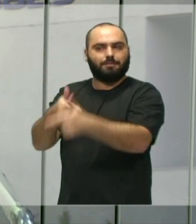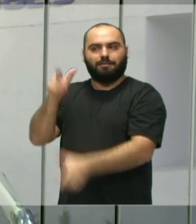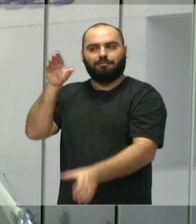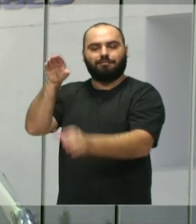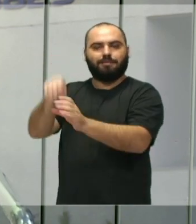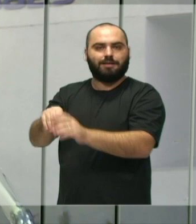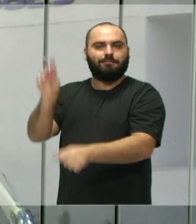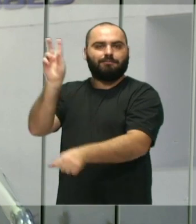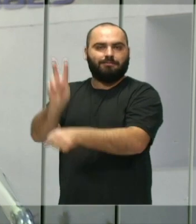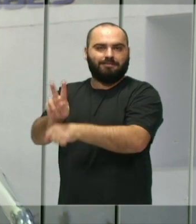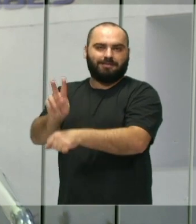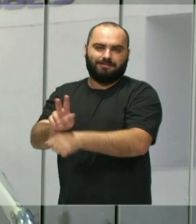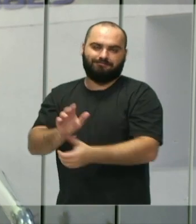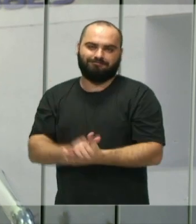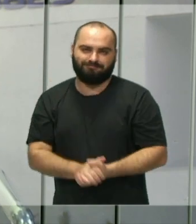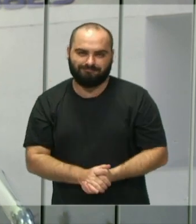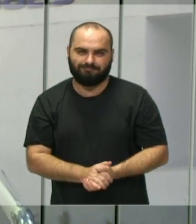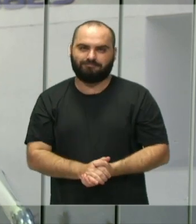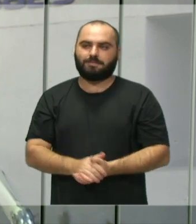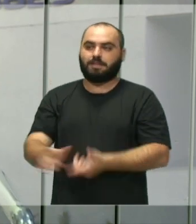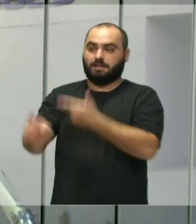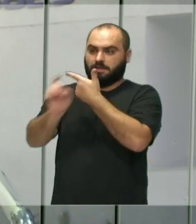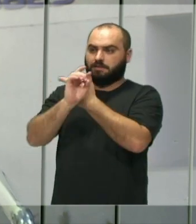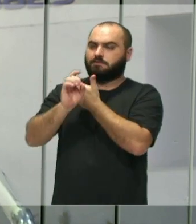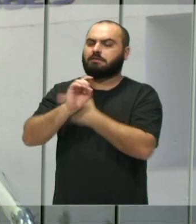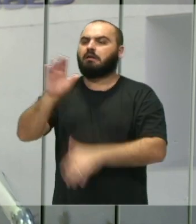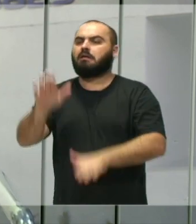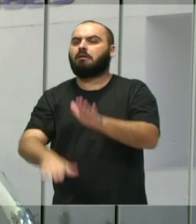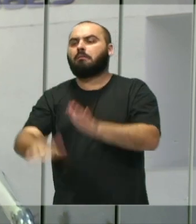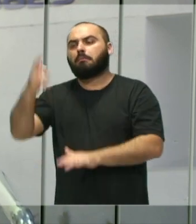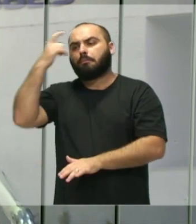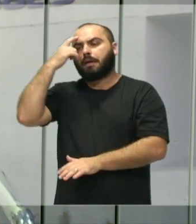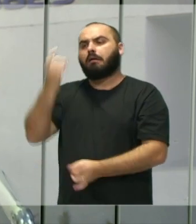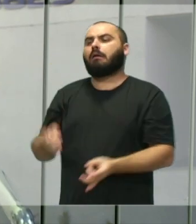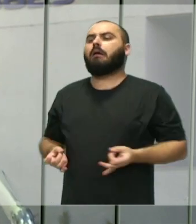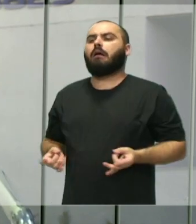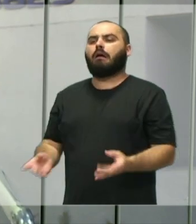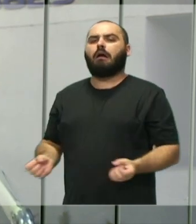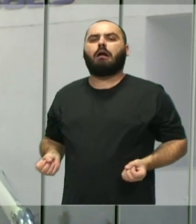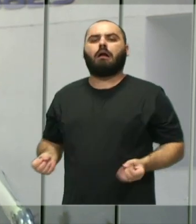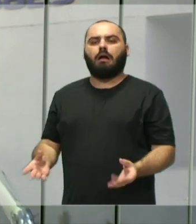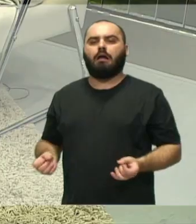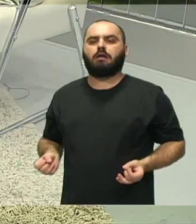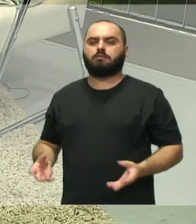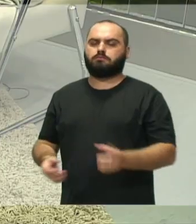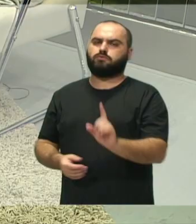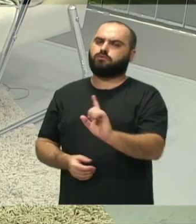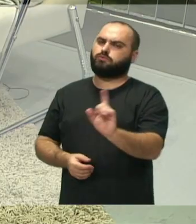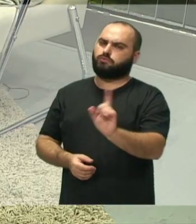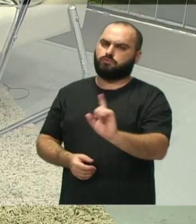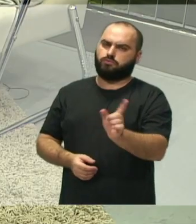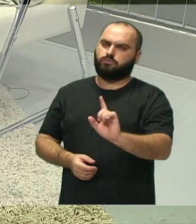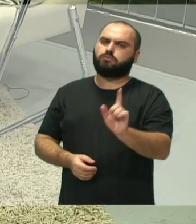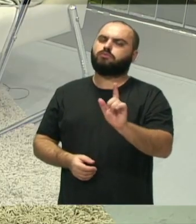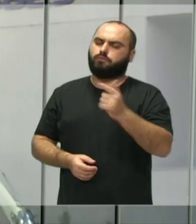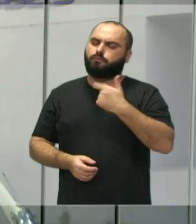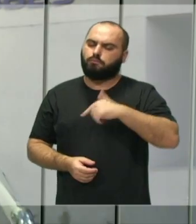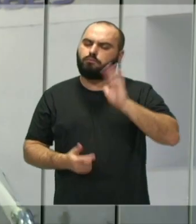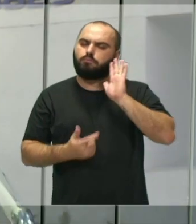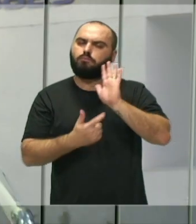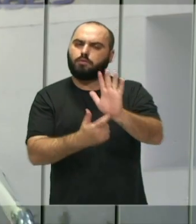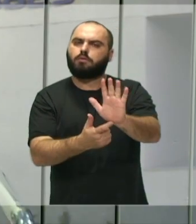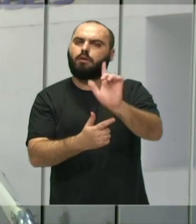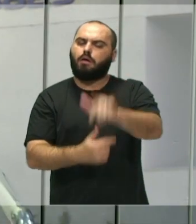Executivo entenda como um gasto, mas não é isso. A gente vai mostrar e provar. Por quê? É uma